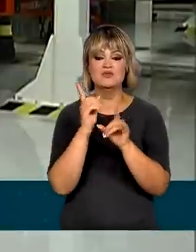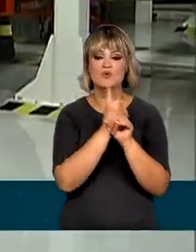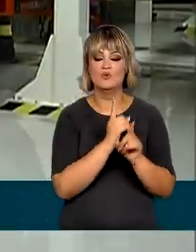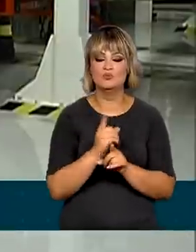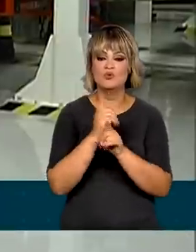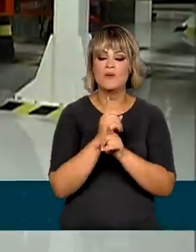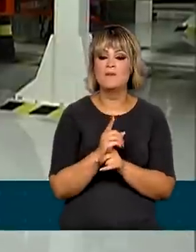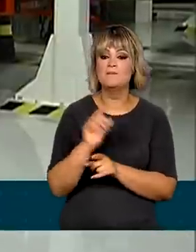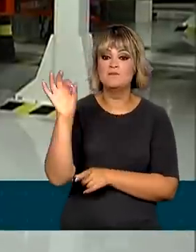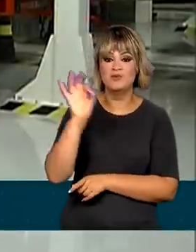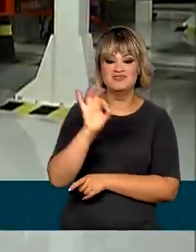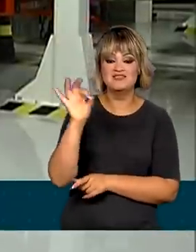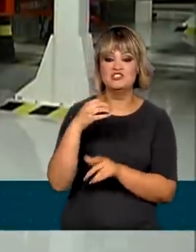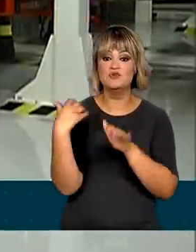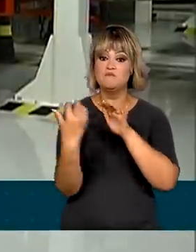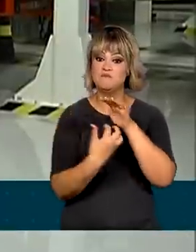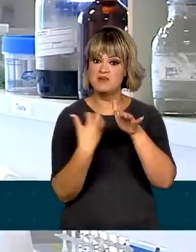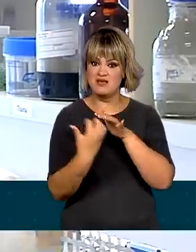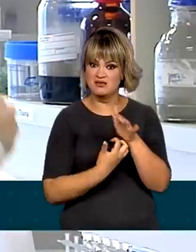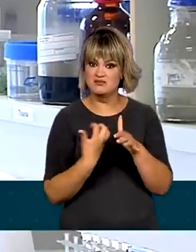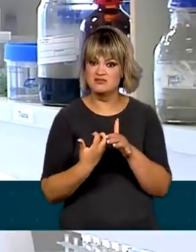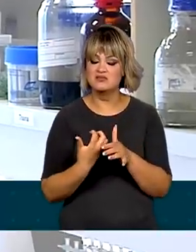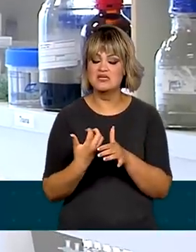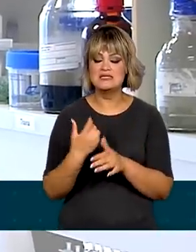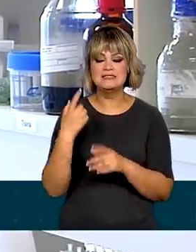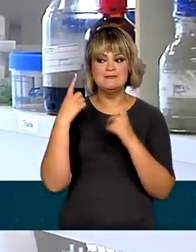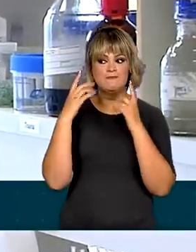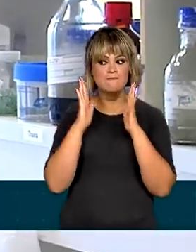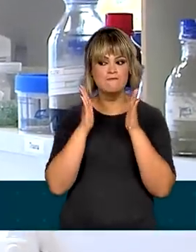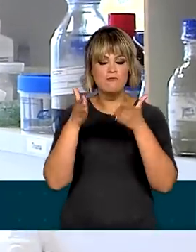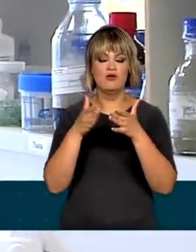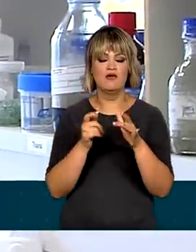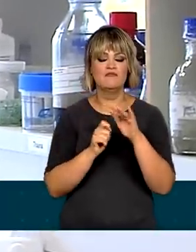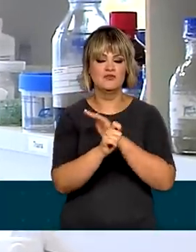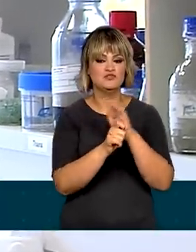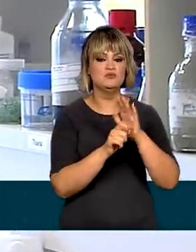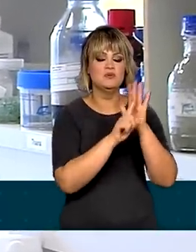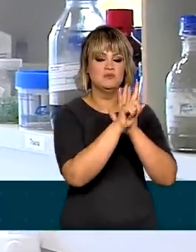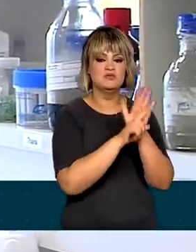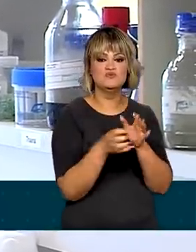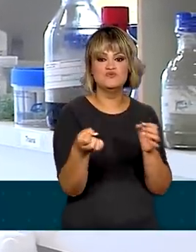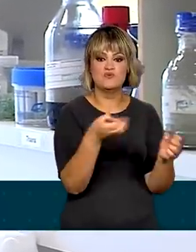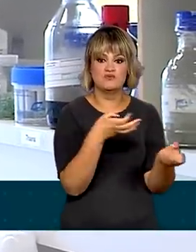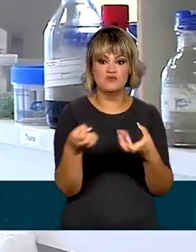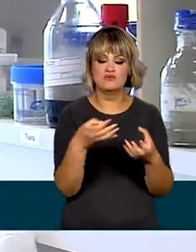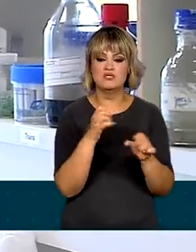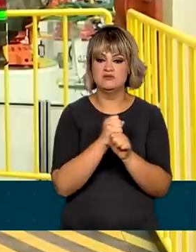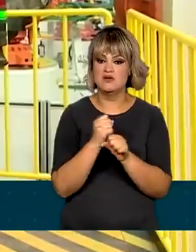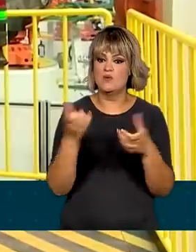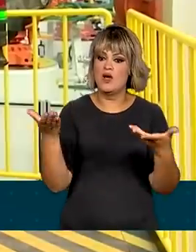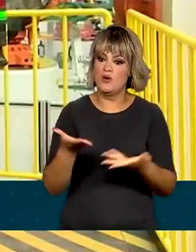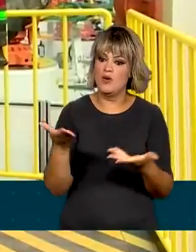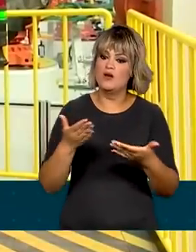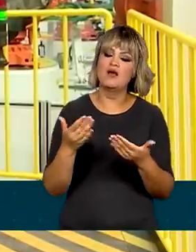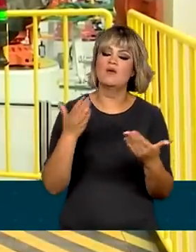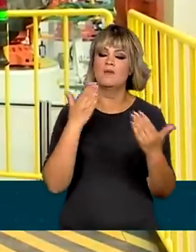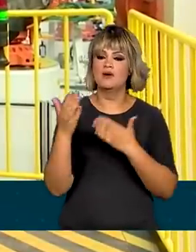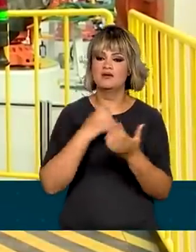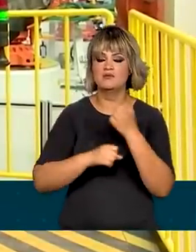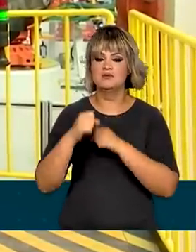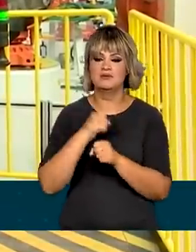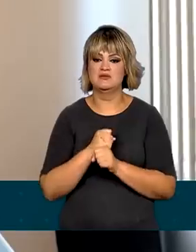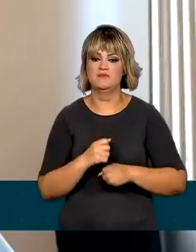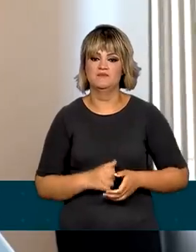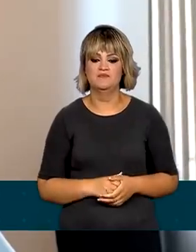o índice de empresas preocupadas com investimento em pesquisa e inovação neste ano em relação ao ano